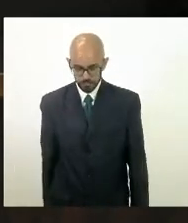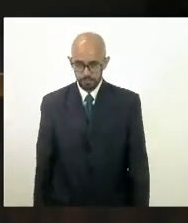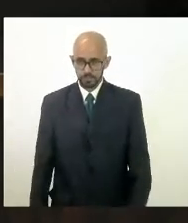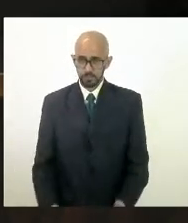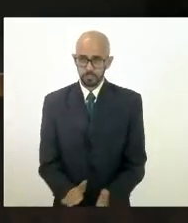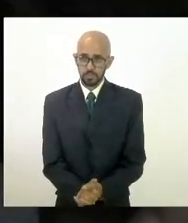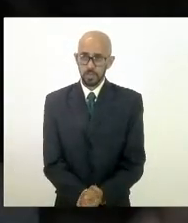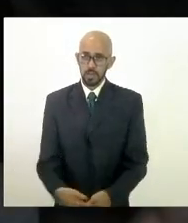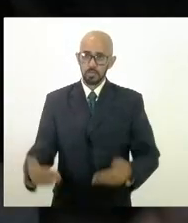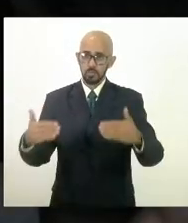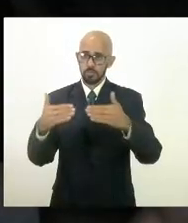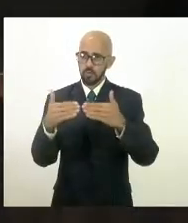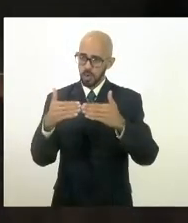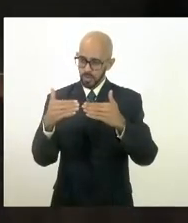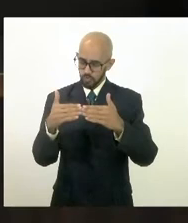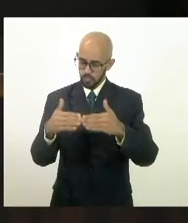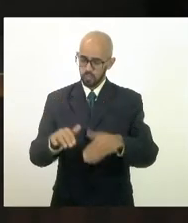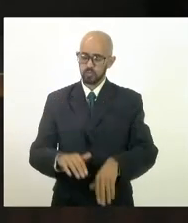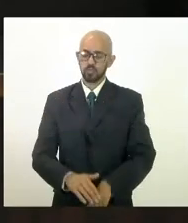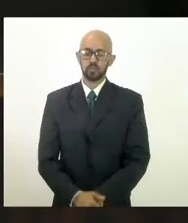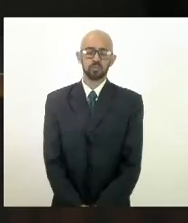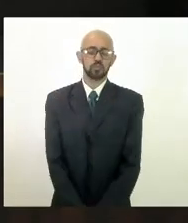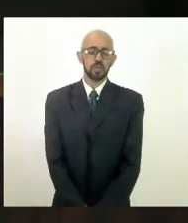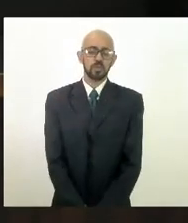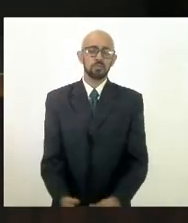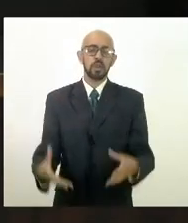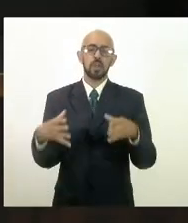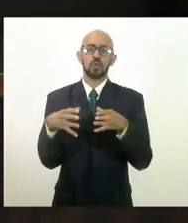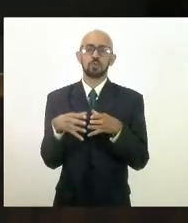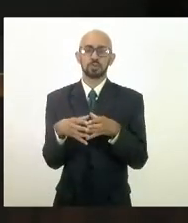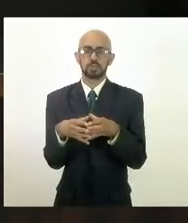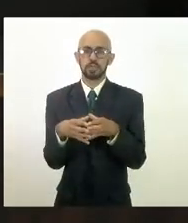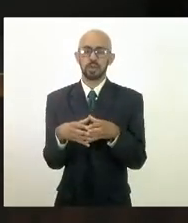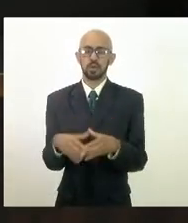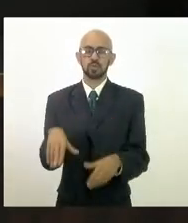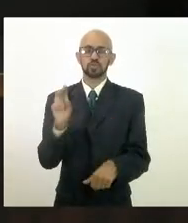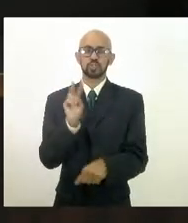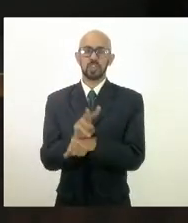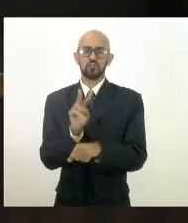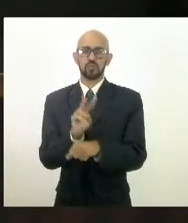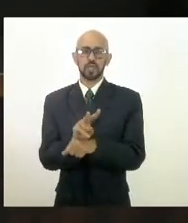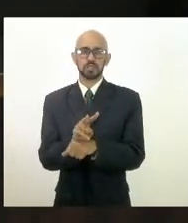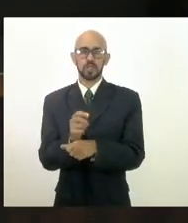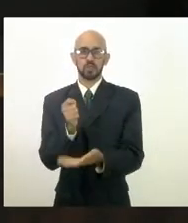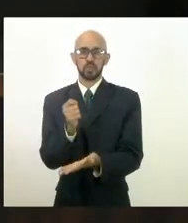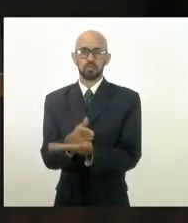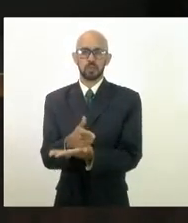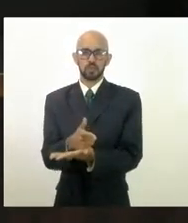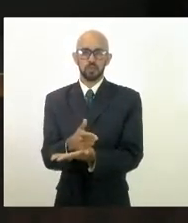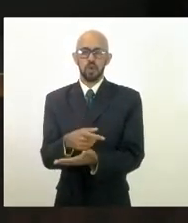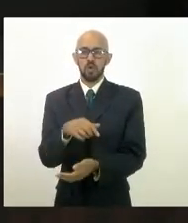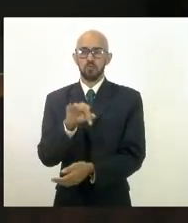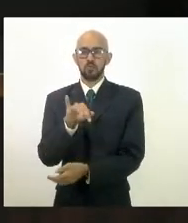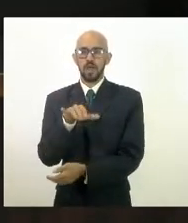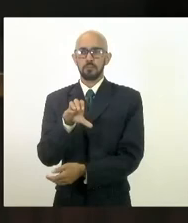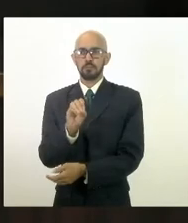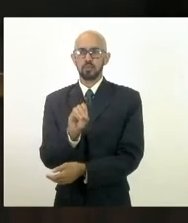parecer favorável pela comissão de defesa do consumidor deputado Fábio Silva